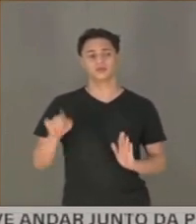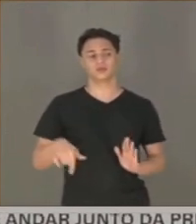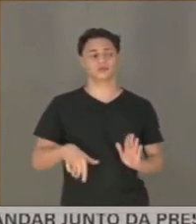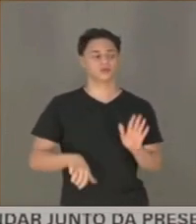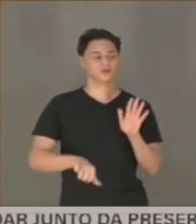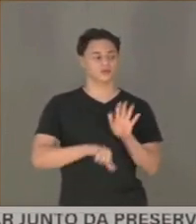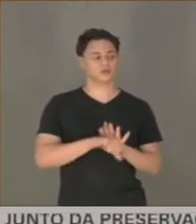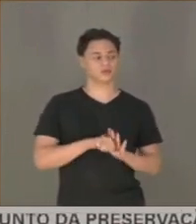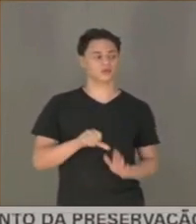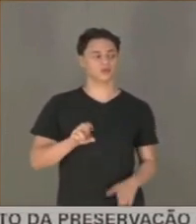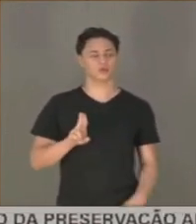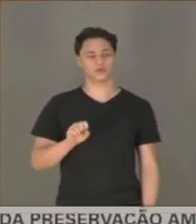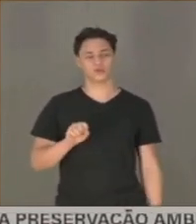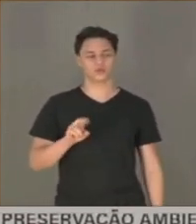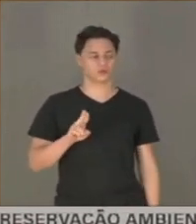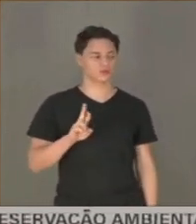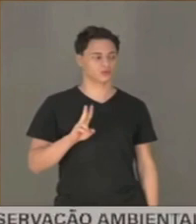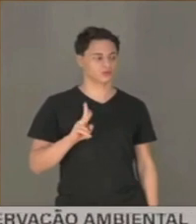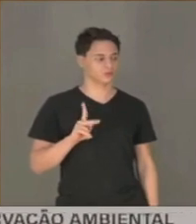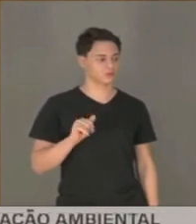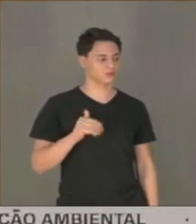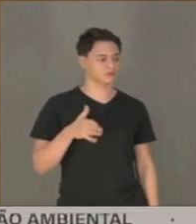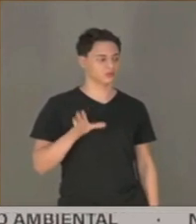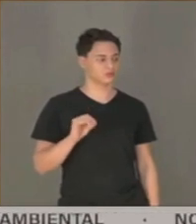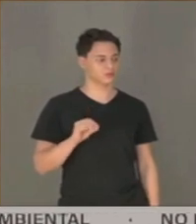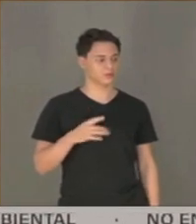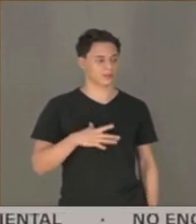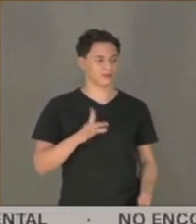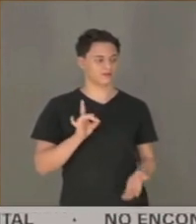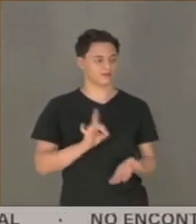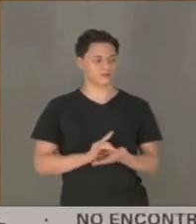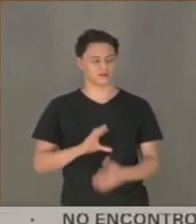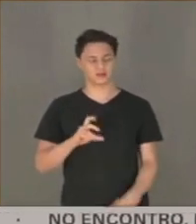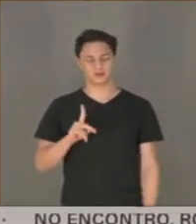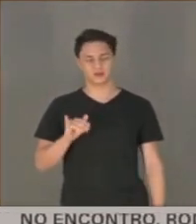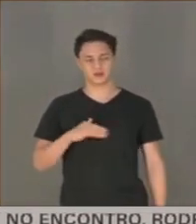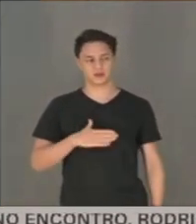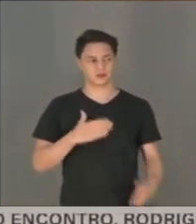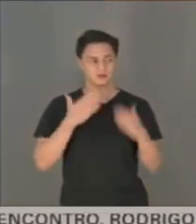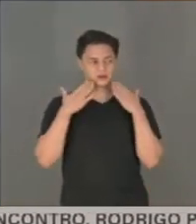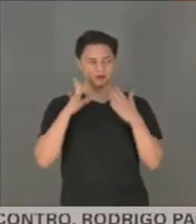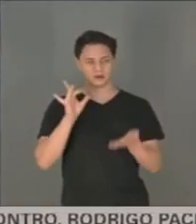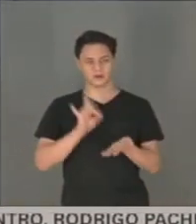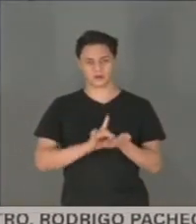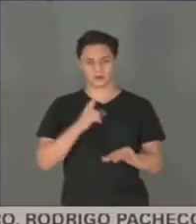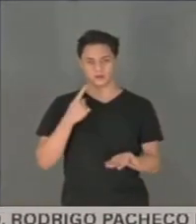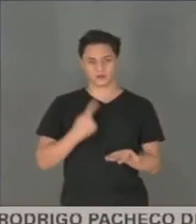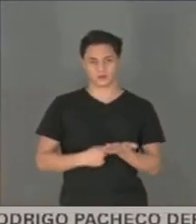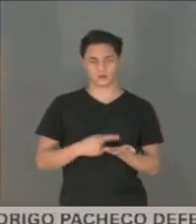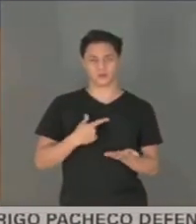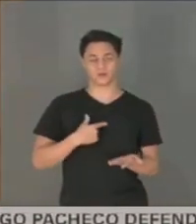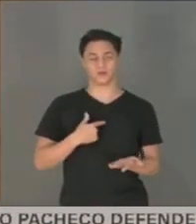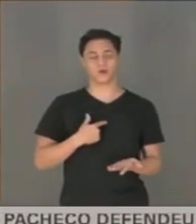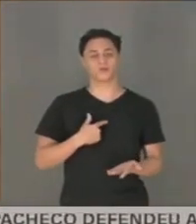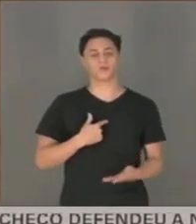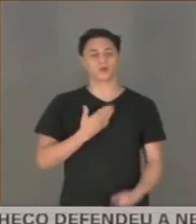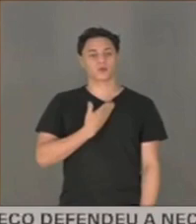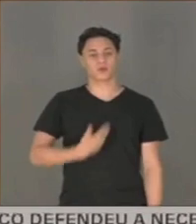Fato. A CPI provou que o governo federal recusou 101 ofertas da Pfizer.